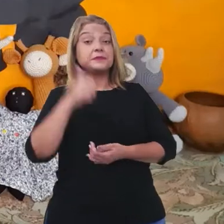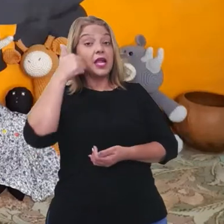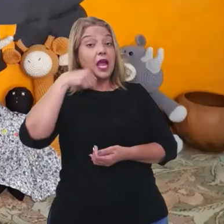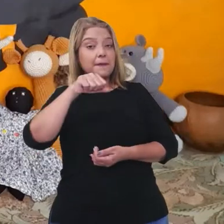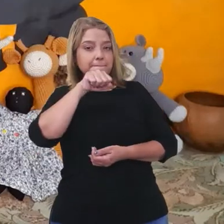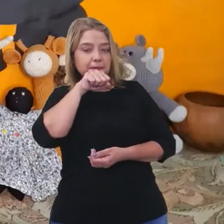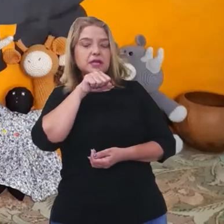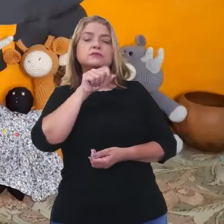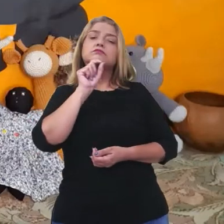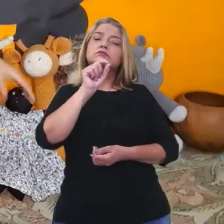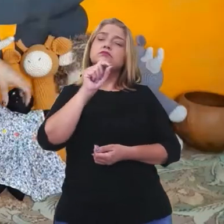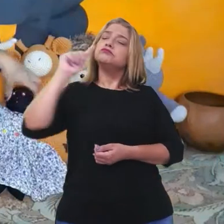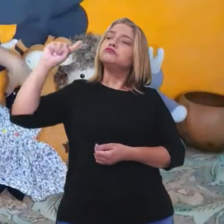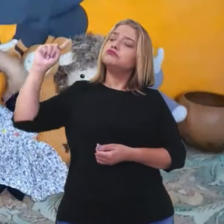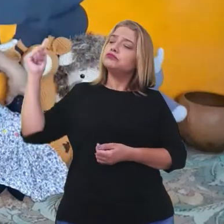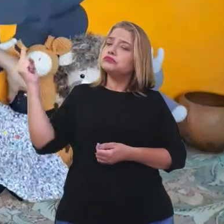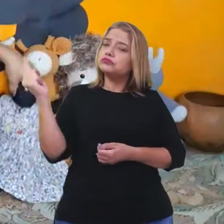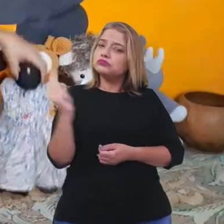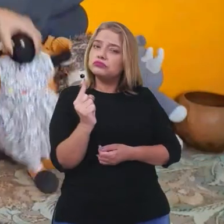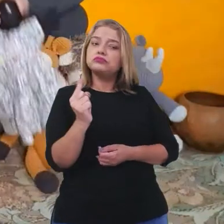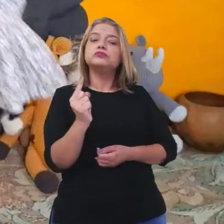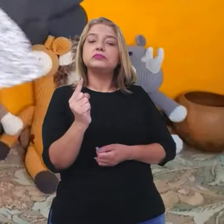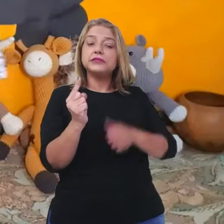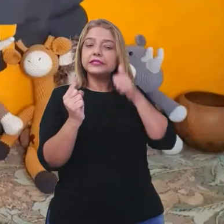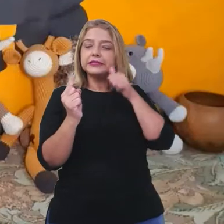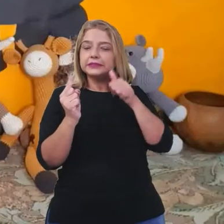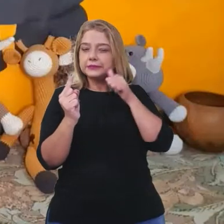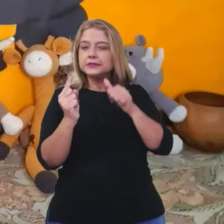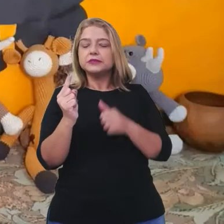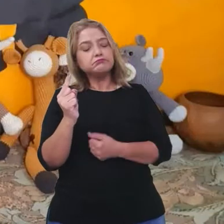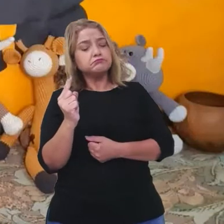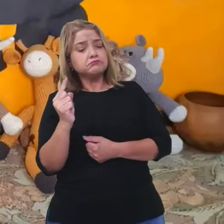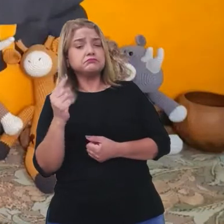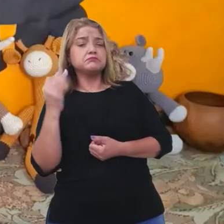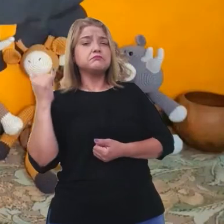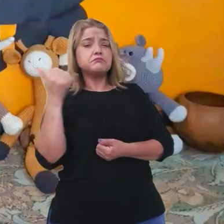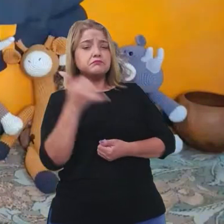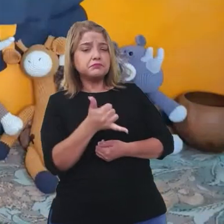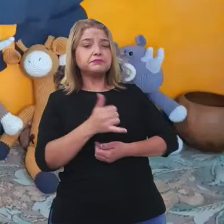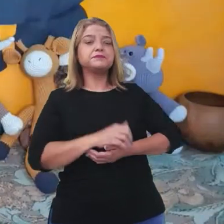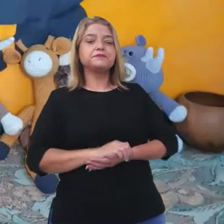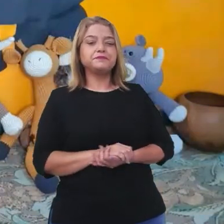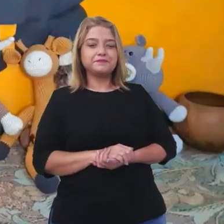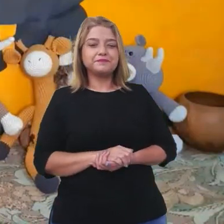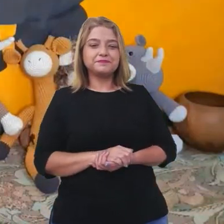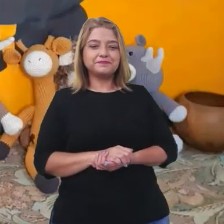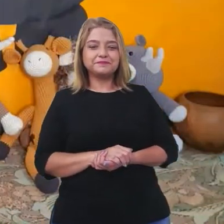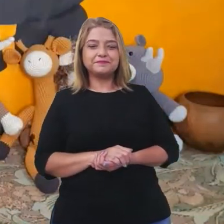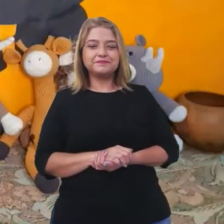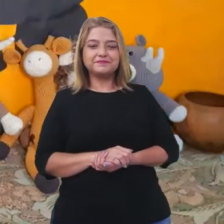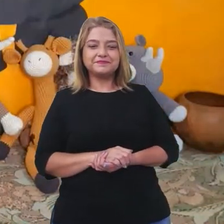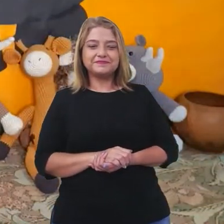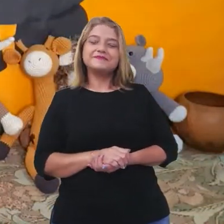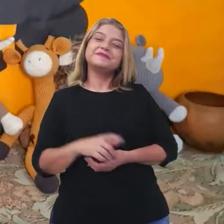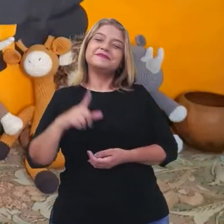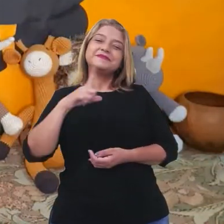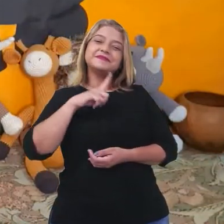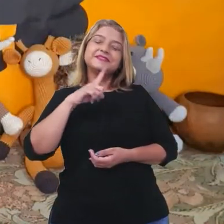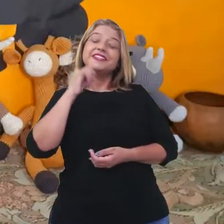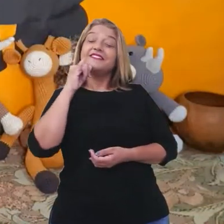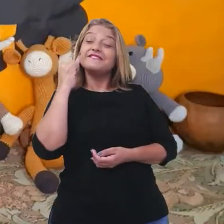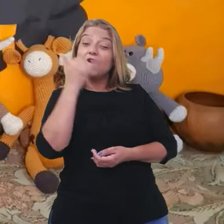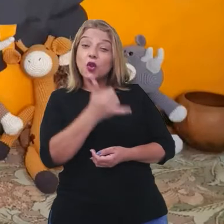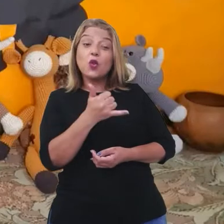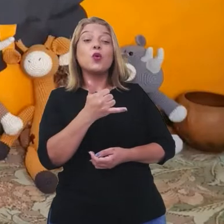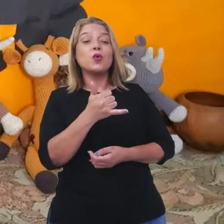foi logo chegando perto da menina e disse,